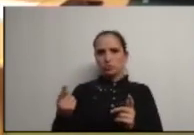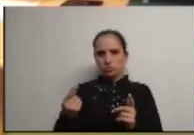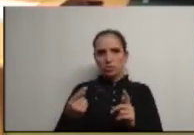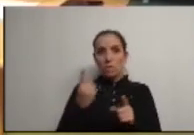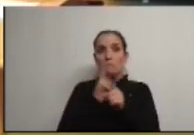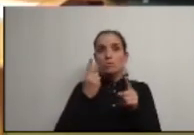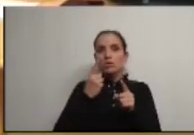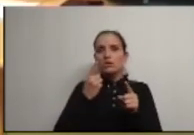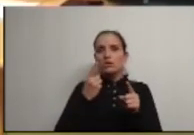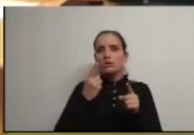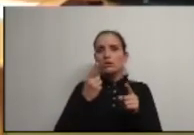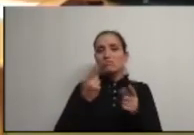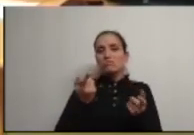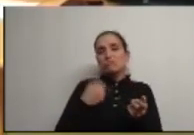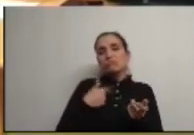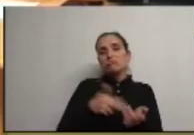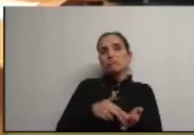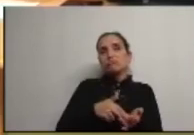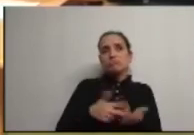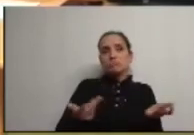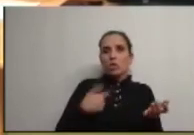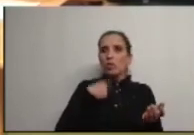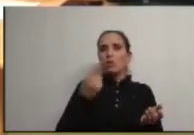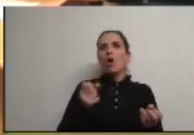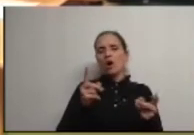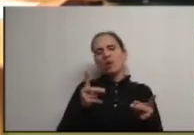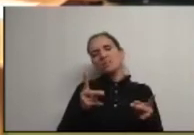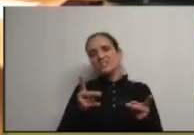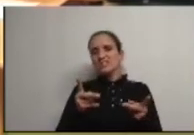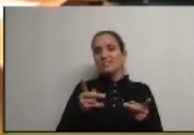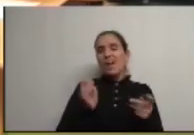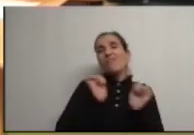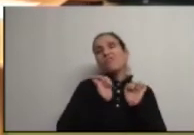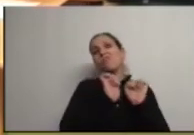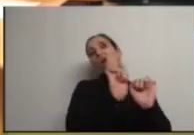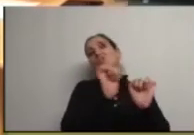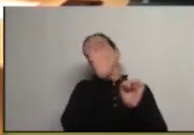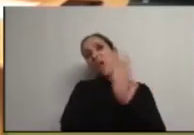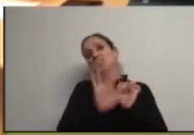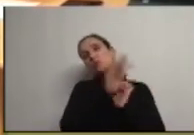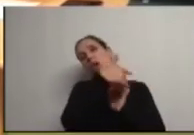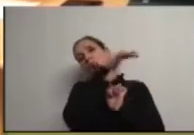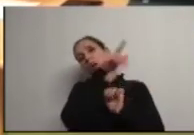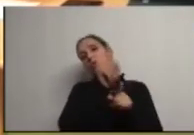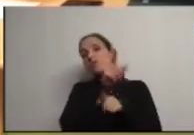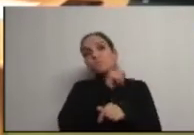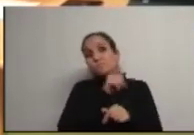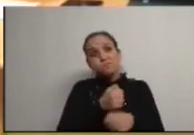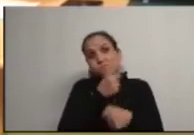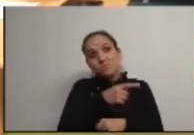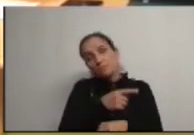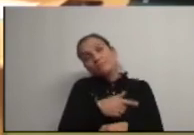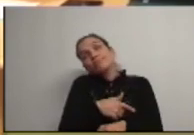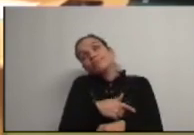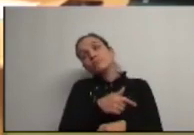porque se não fico nas covas digo-lhes ok não isso é vosso é nacional vocês são os incapazes